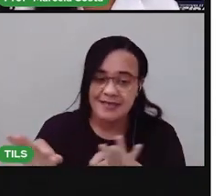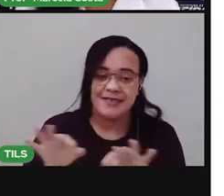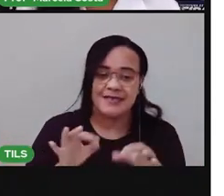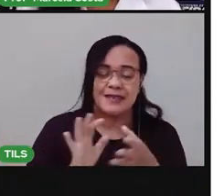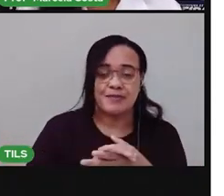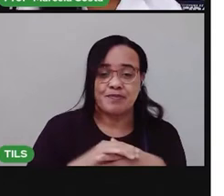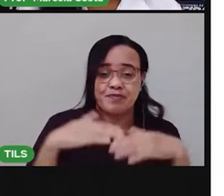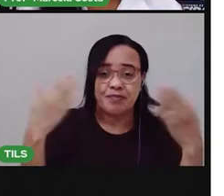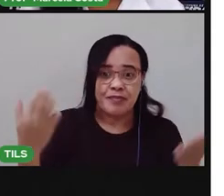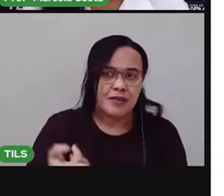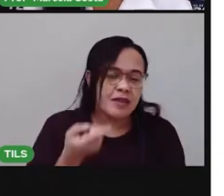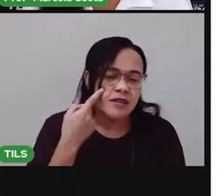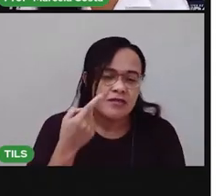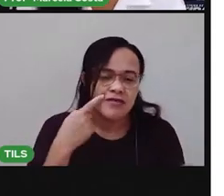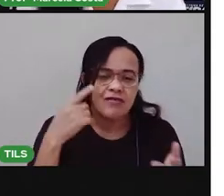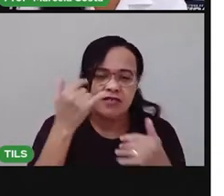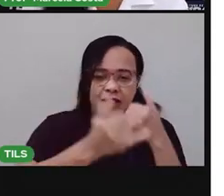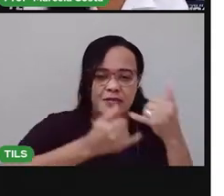alguns brinquedos.